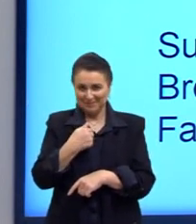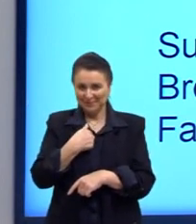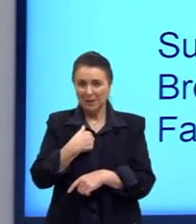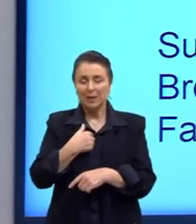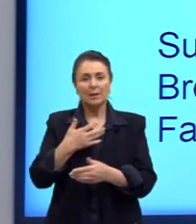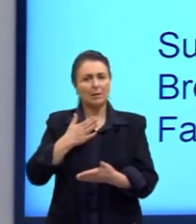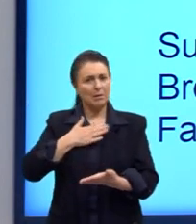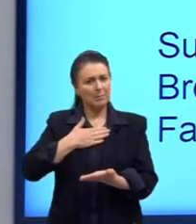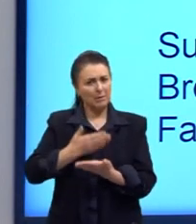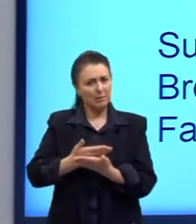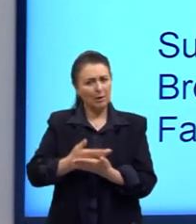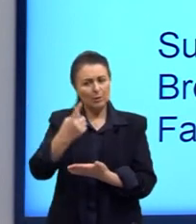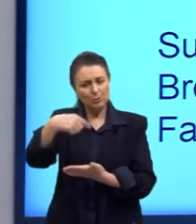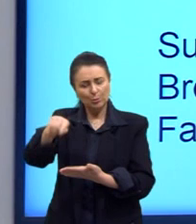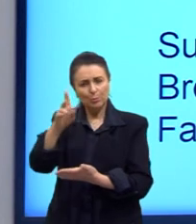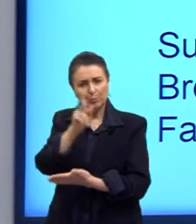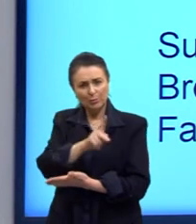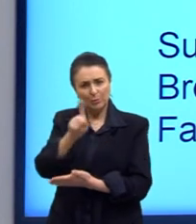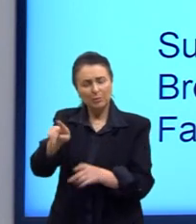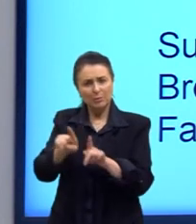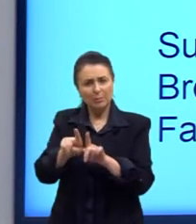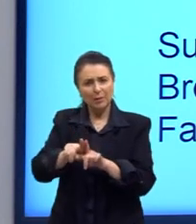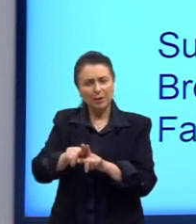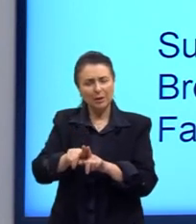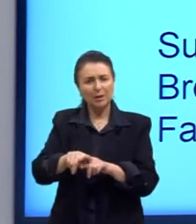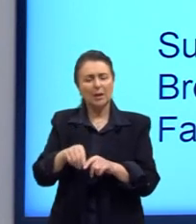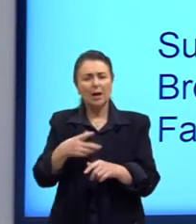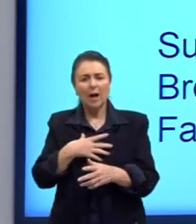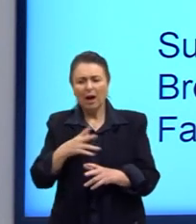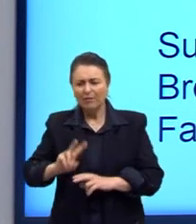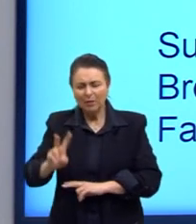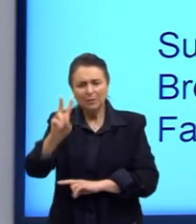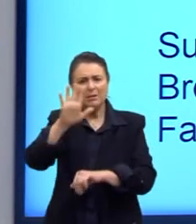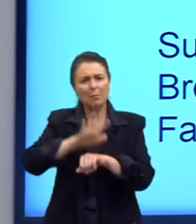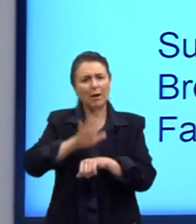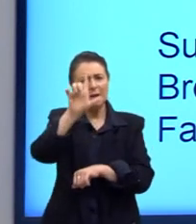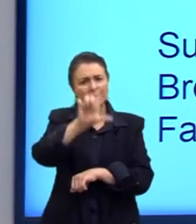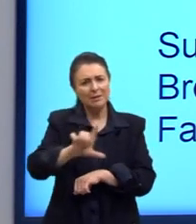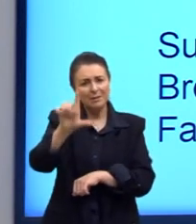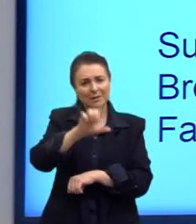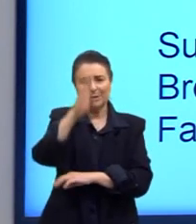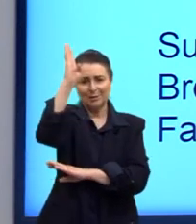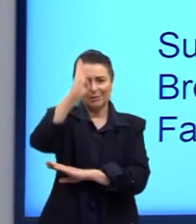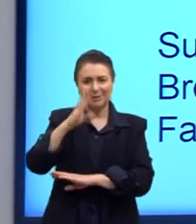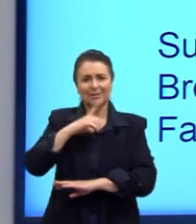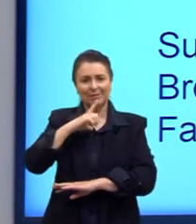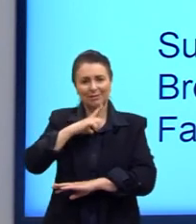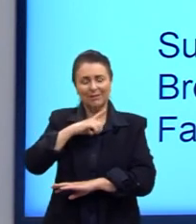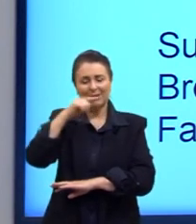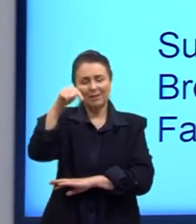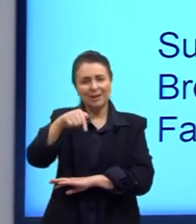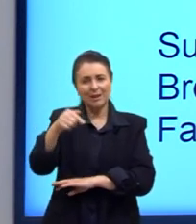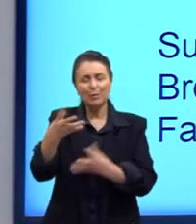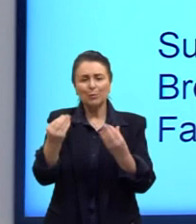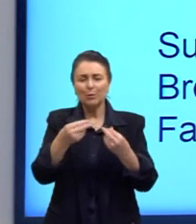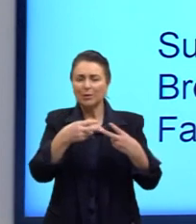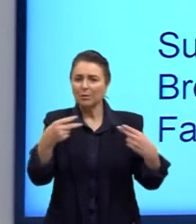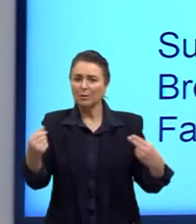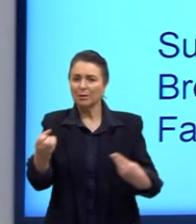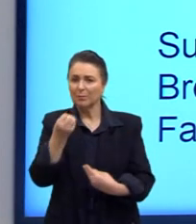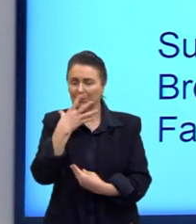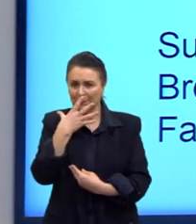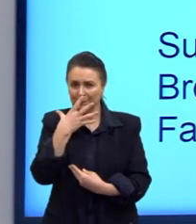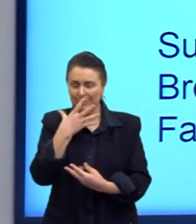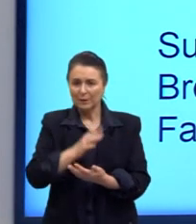ou de aulas de outros professores vocês começassem a valorizar a literatura nacional porque nós temos aqui muita coisa boa.